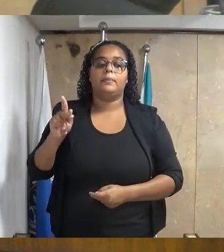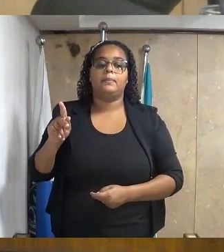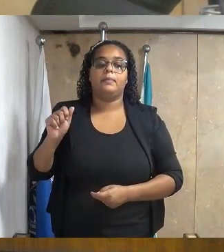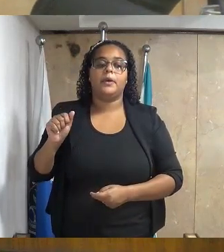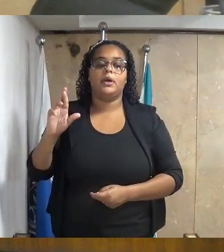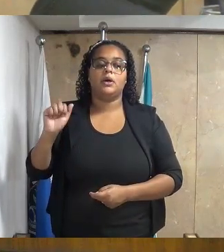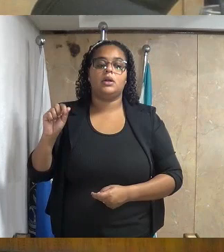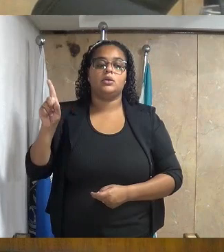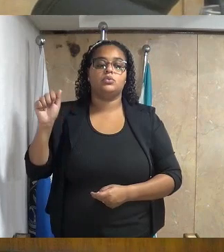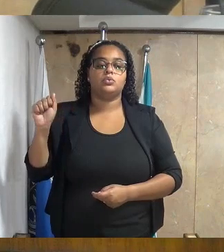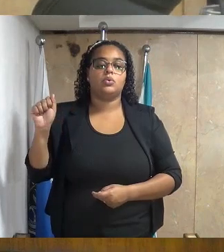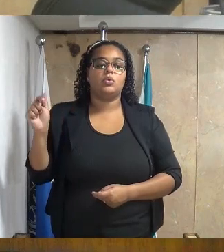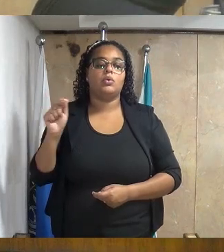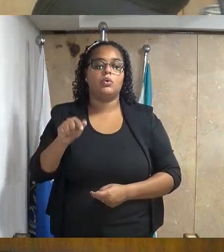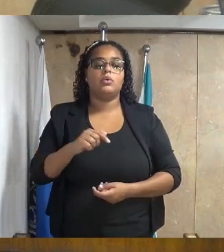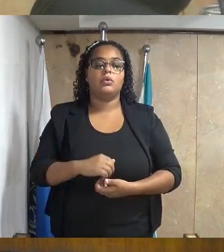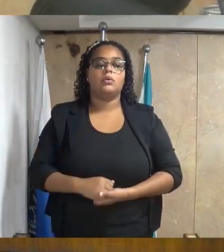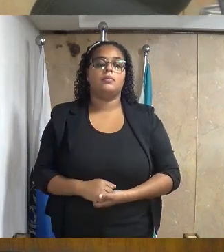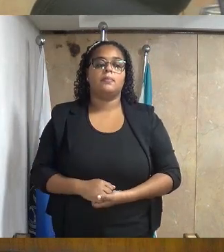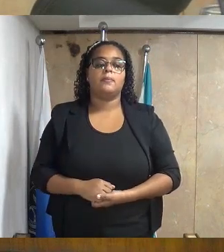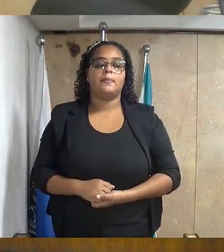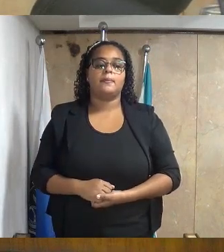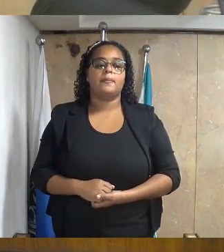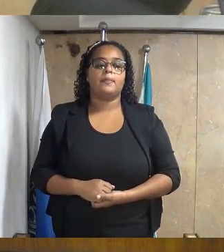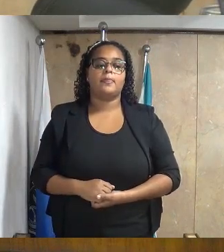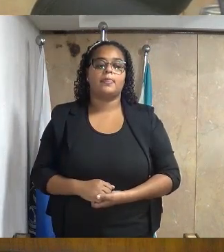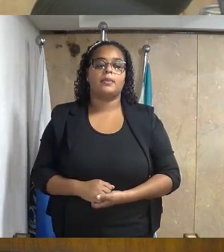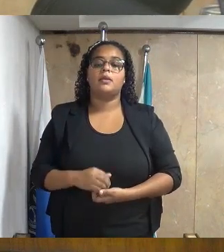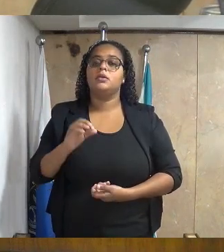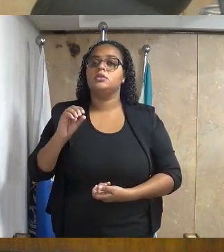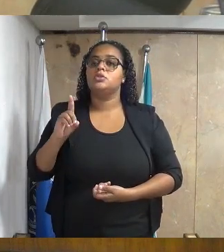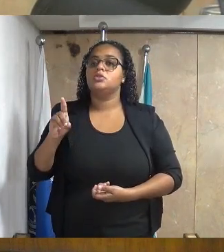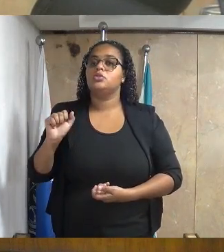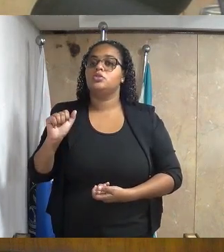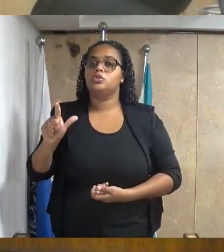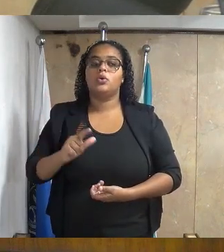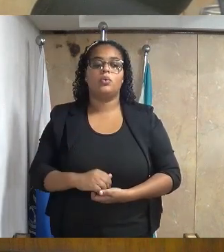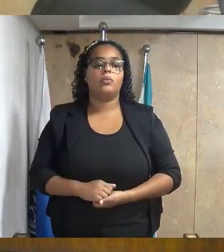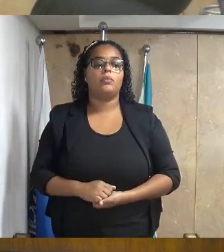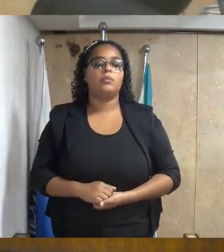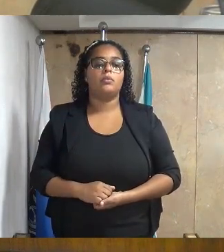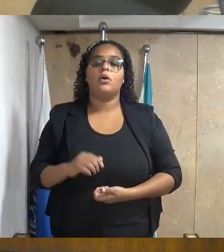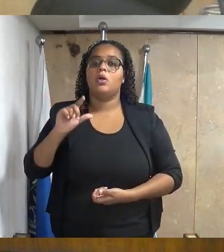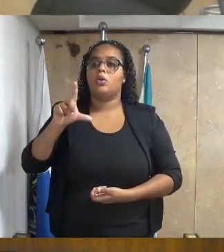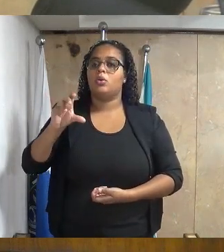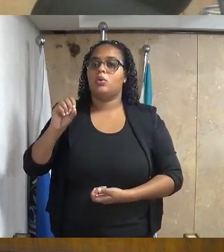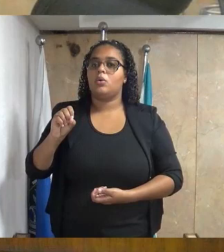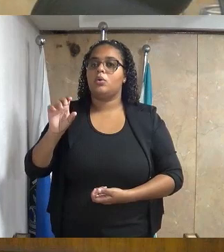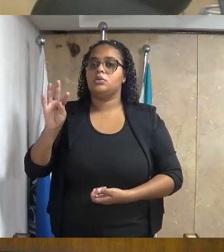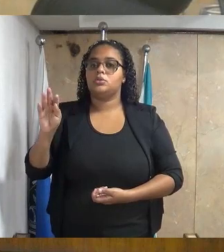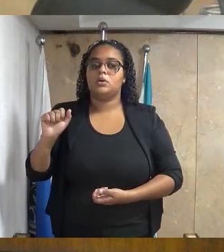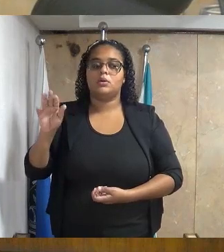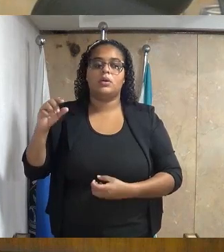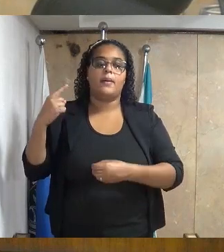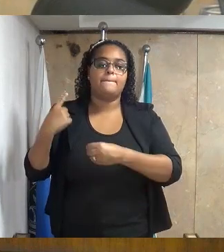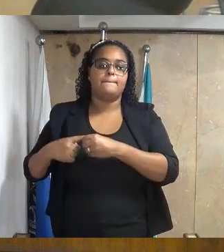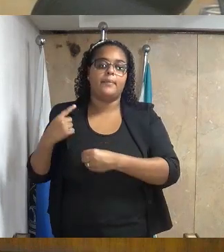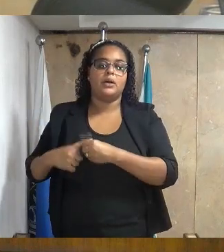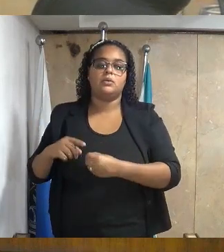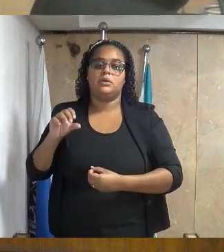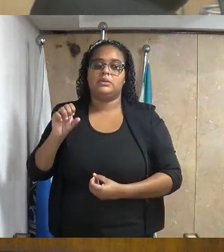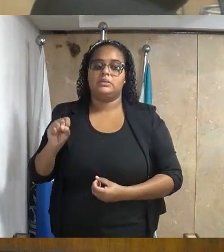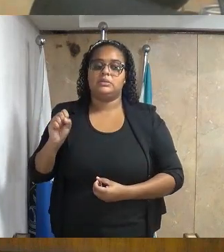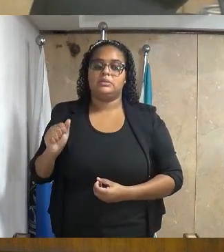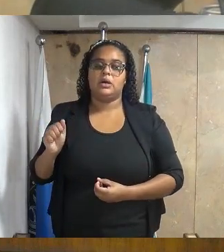Cairo e Eunapio Diro, localizadas no loteamento Vila Urussaí, bairro Saracuruna, segundo